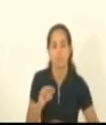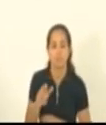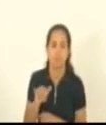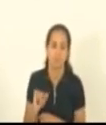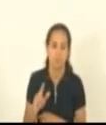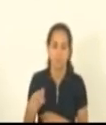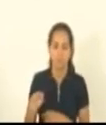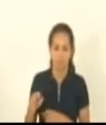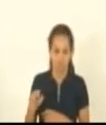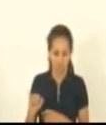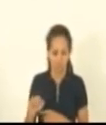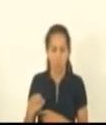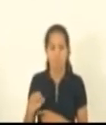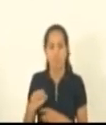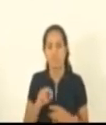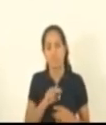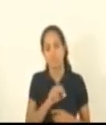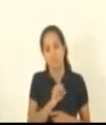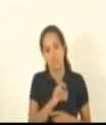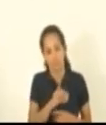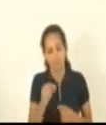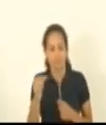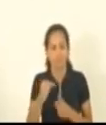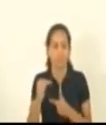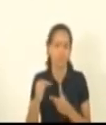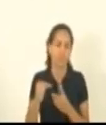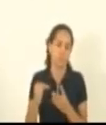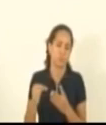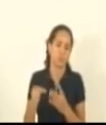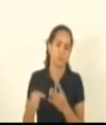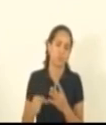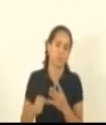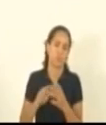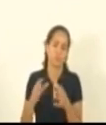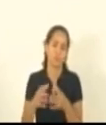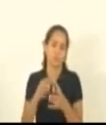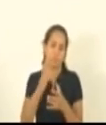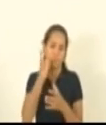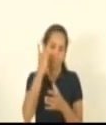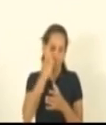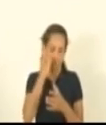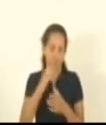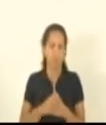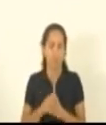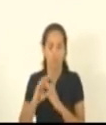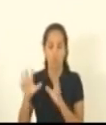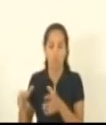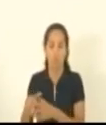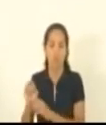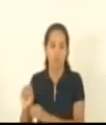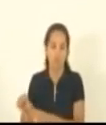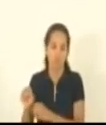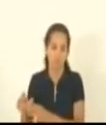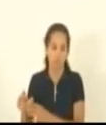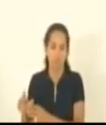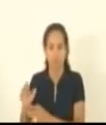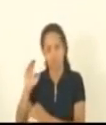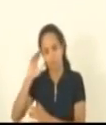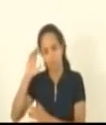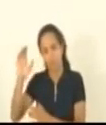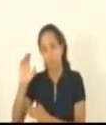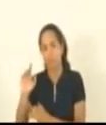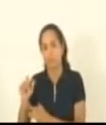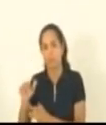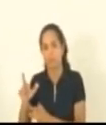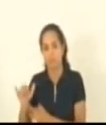Gandini Sérgio Meneghelli suplentes Camila Valadão Dari Pagung e Coronel Wellington comissão de educação titulares Dari Pagung